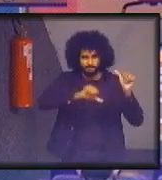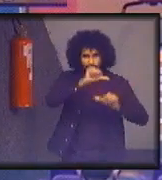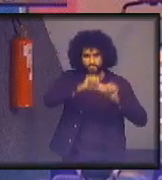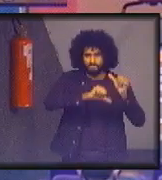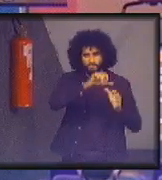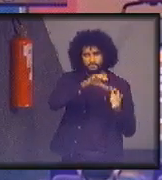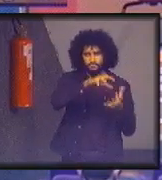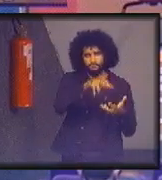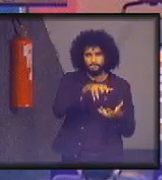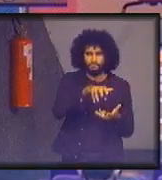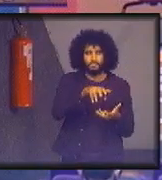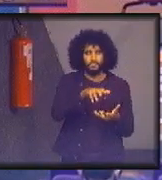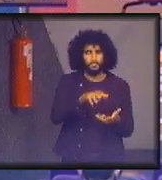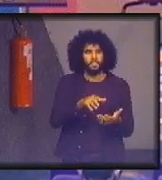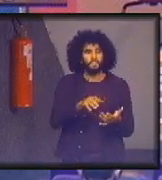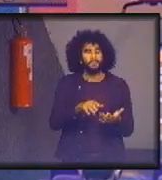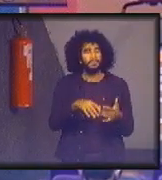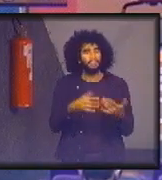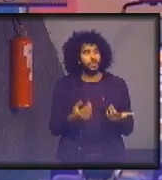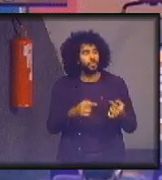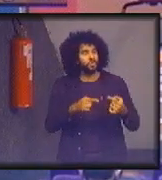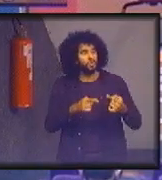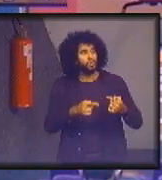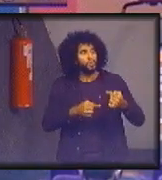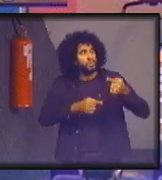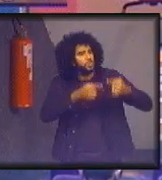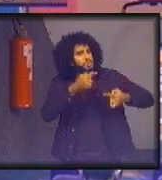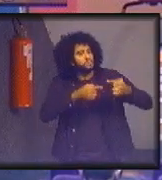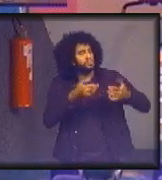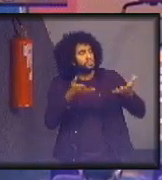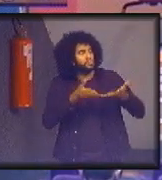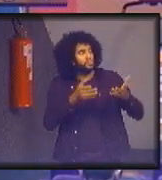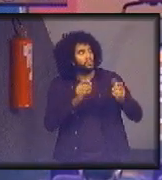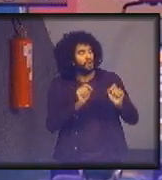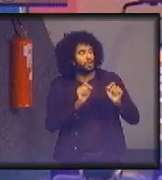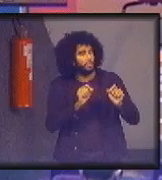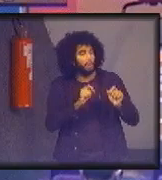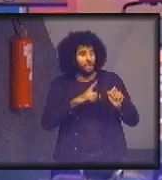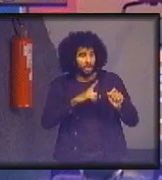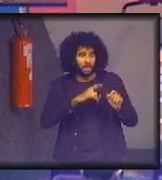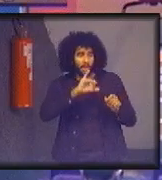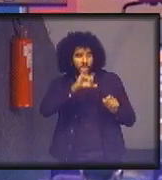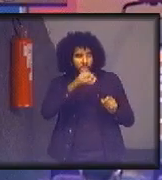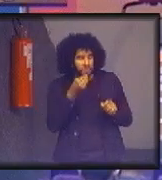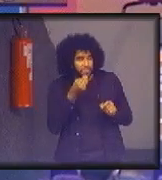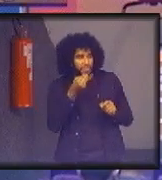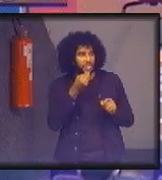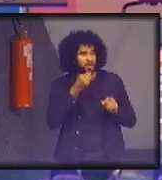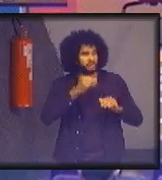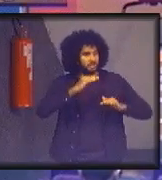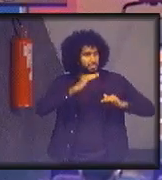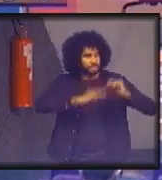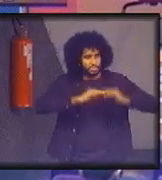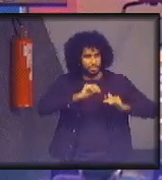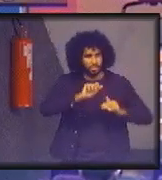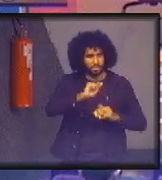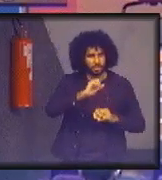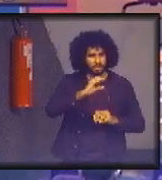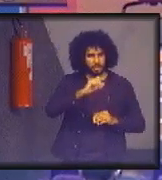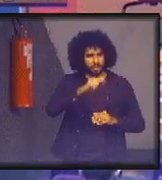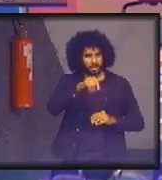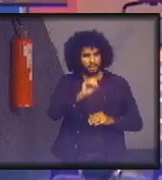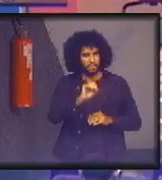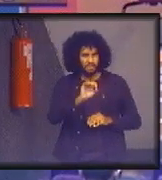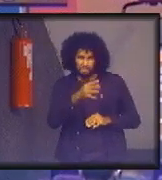E o desafio ético é o seguinte, a janela de oportunidade, de ação, é uma janela de 30, 40